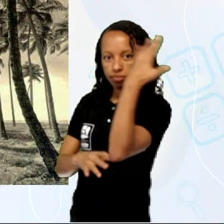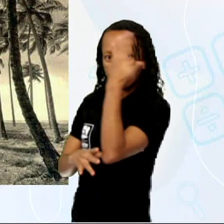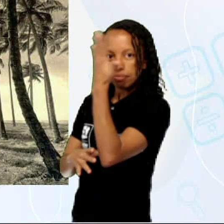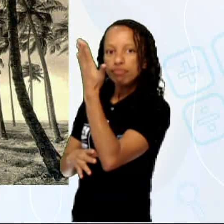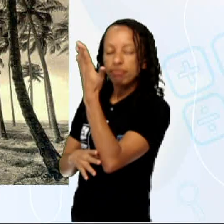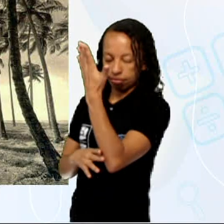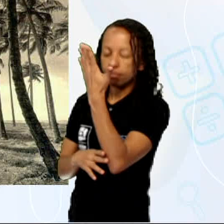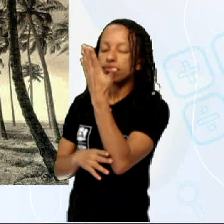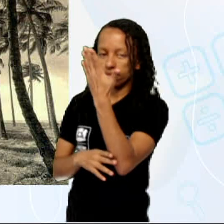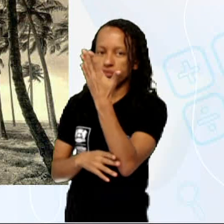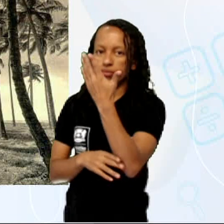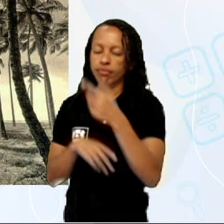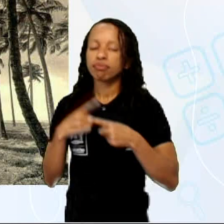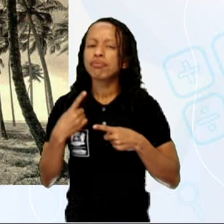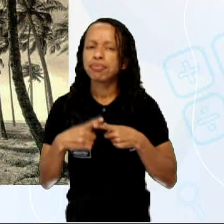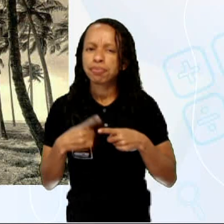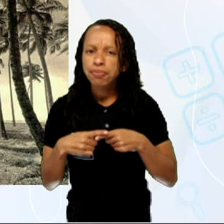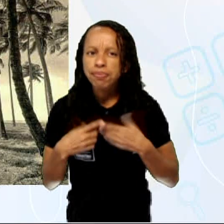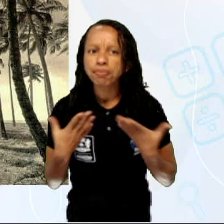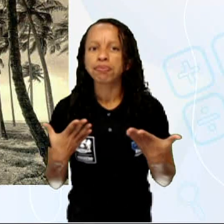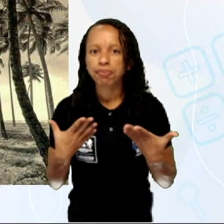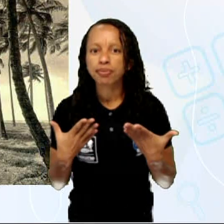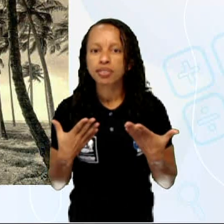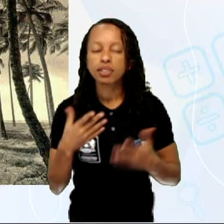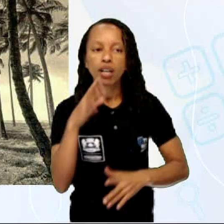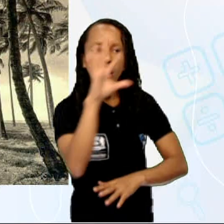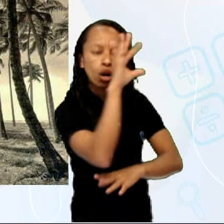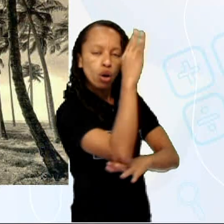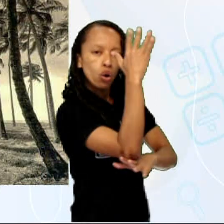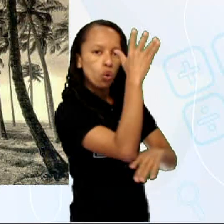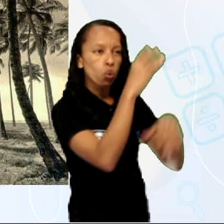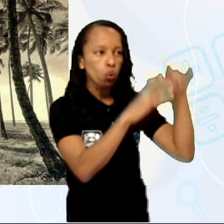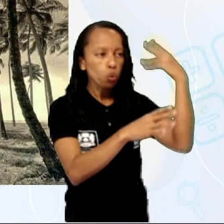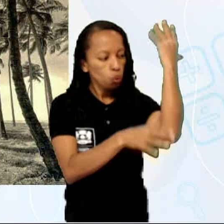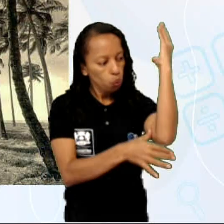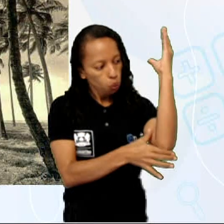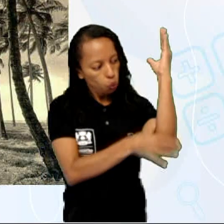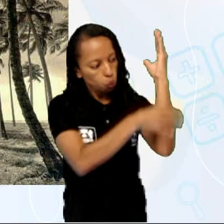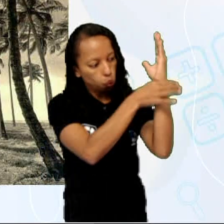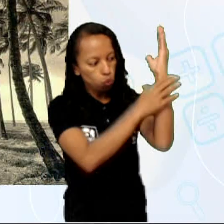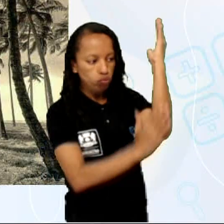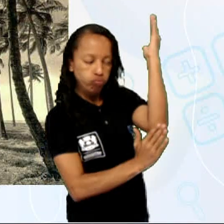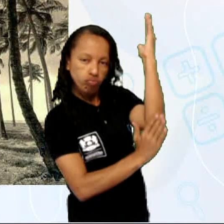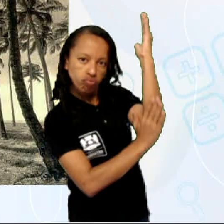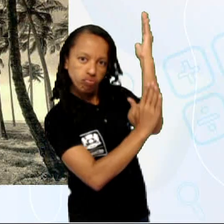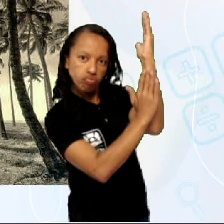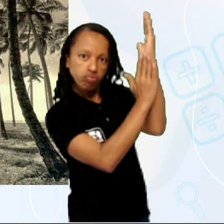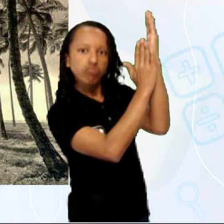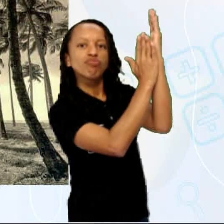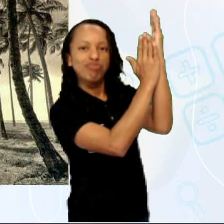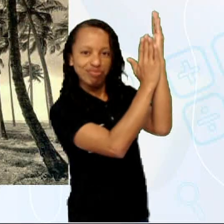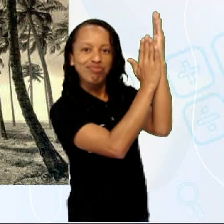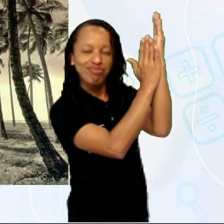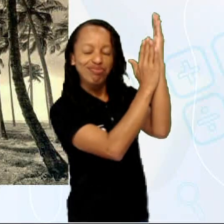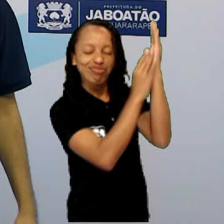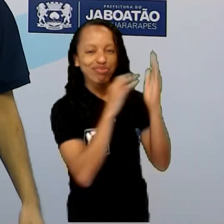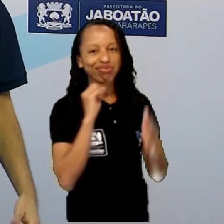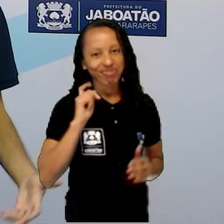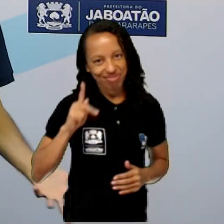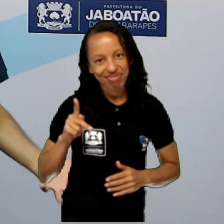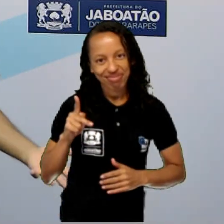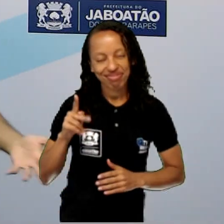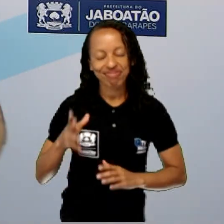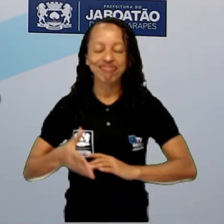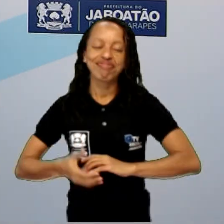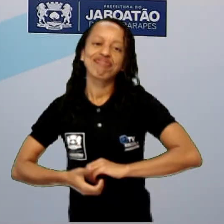Iapotã. Por quê? Porque são árvores de troncos retos e longos, ok? E